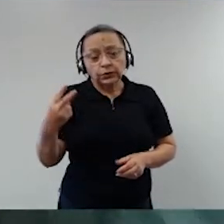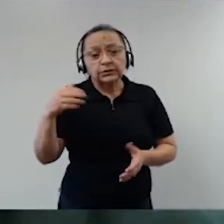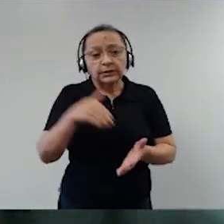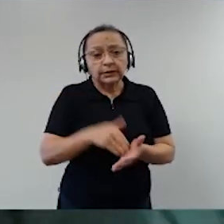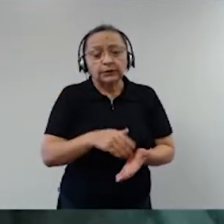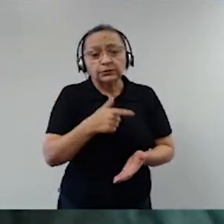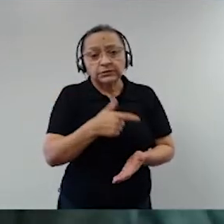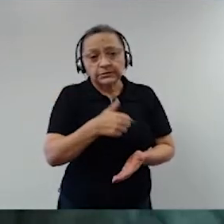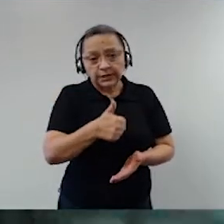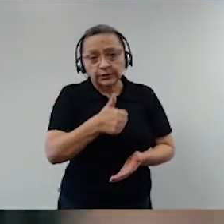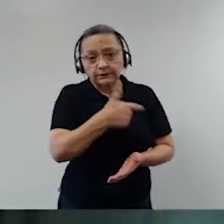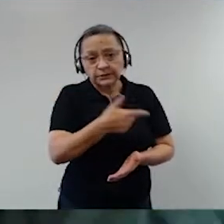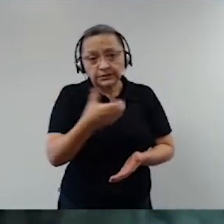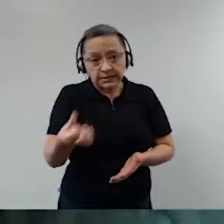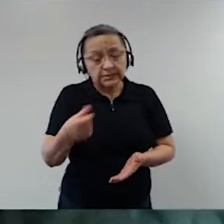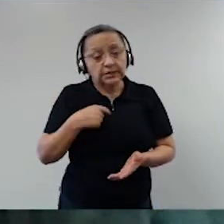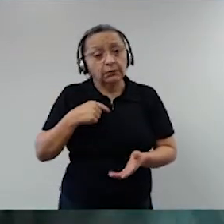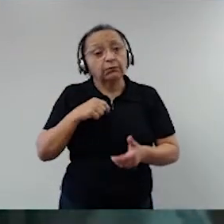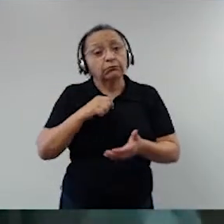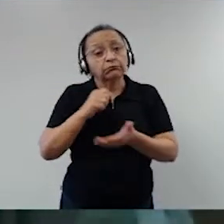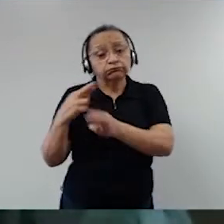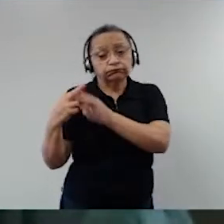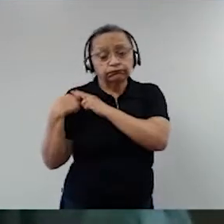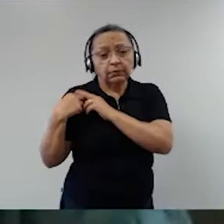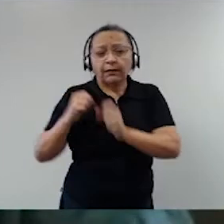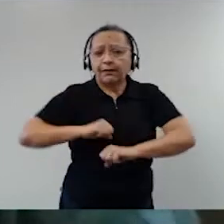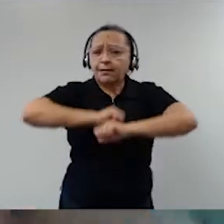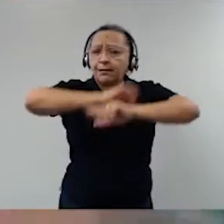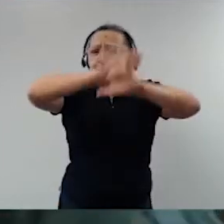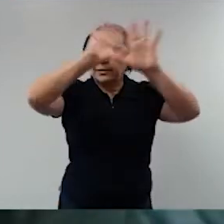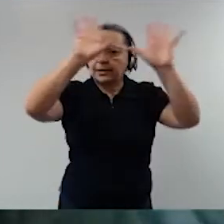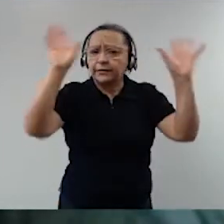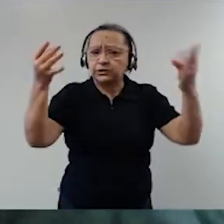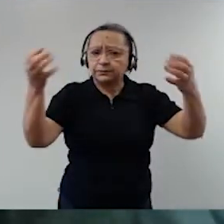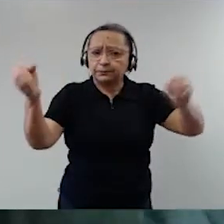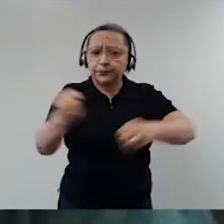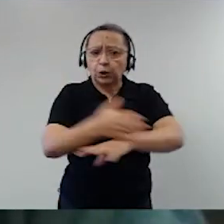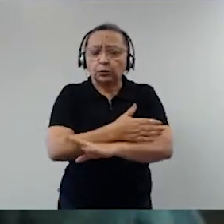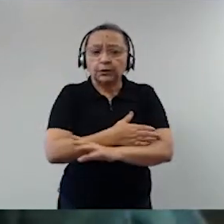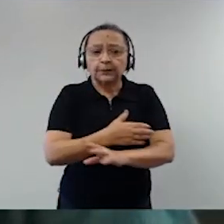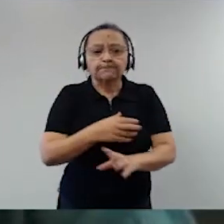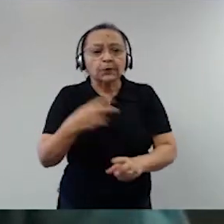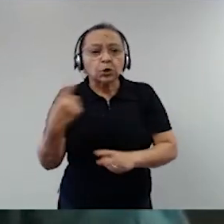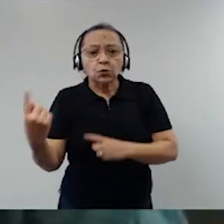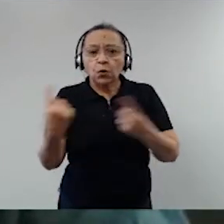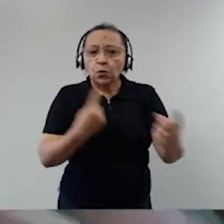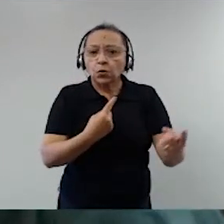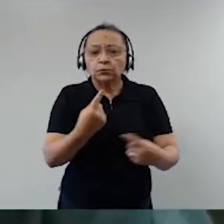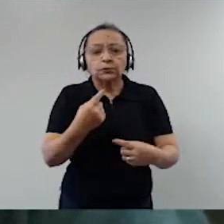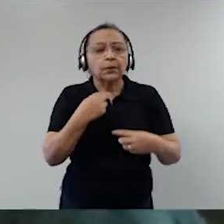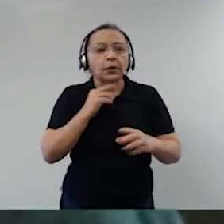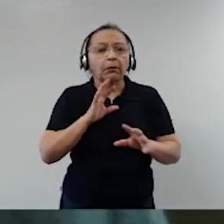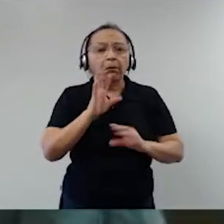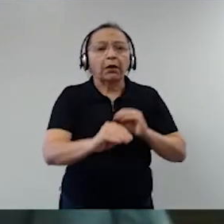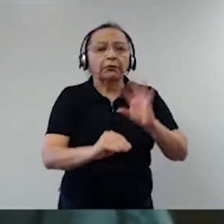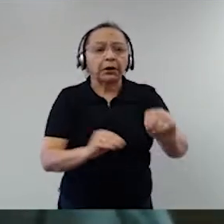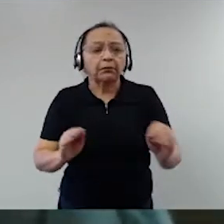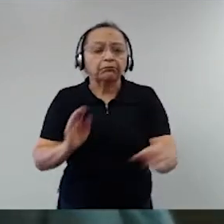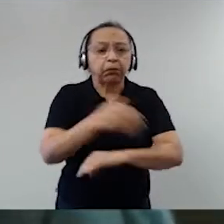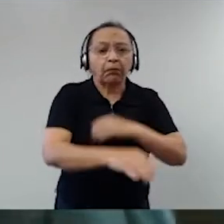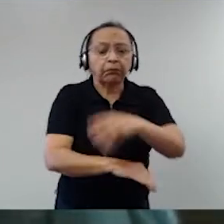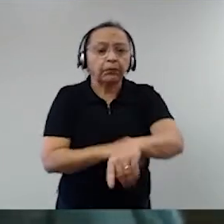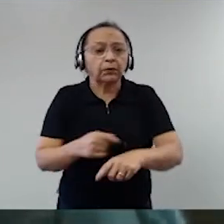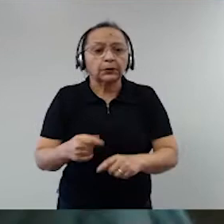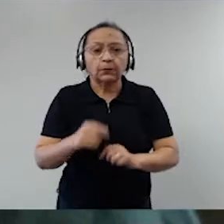126. Atribuições caramente definidas. E não pode invadir competência de outros. O poder judiciário não pode ser